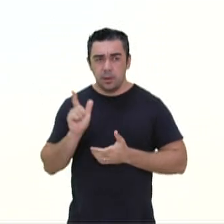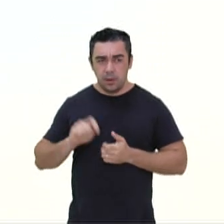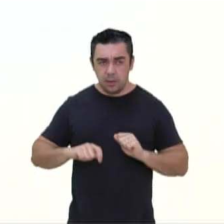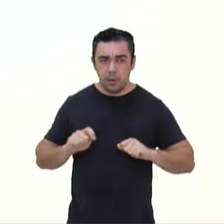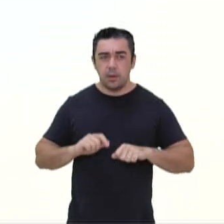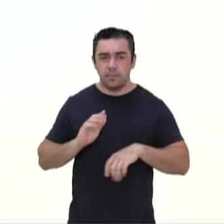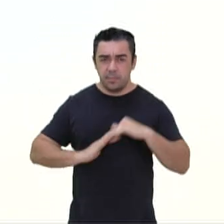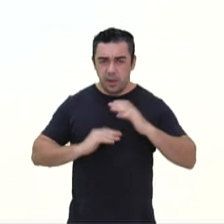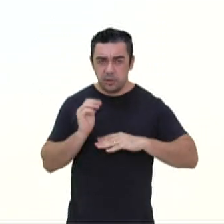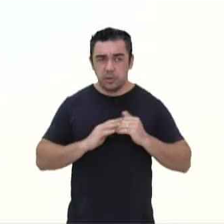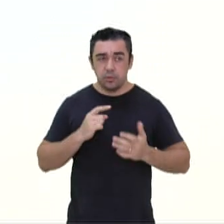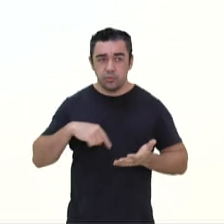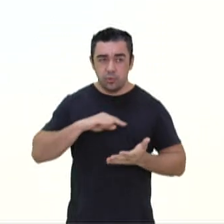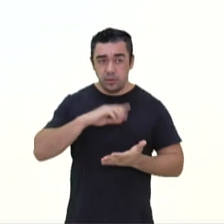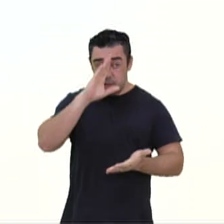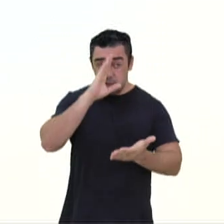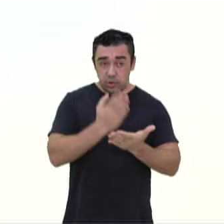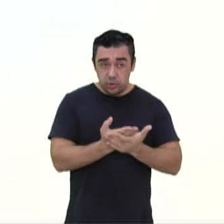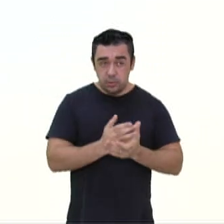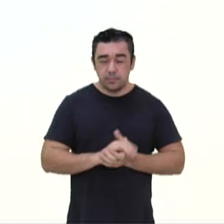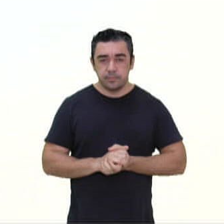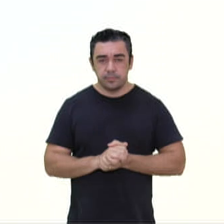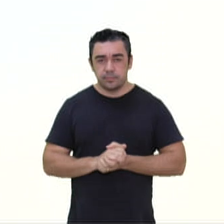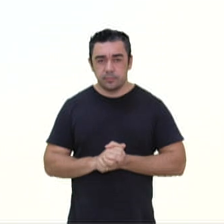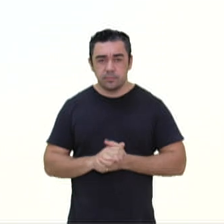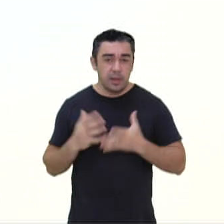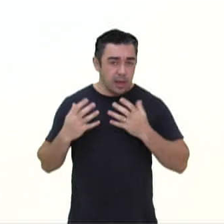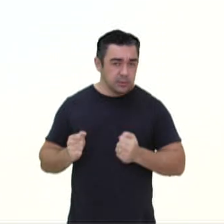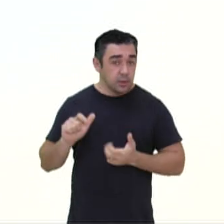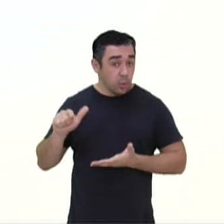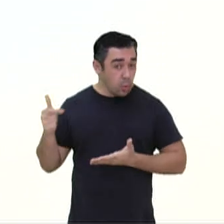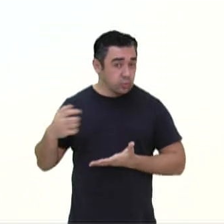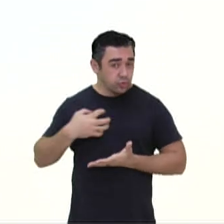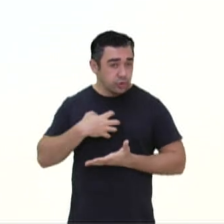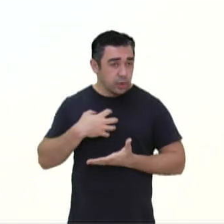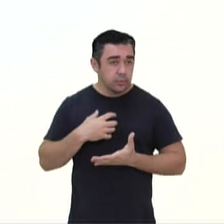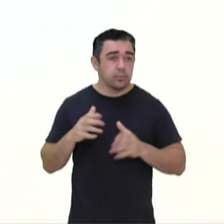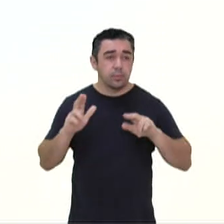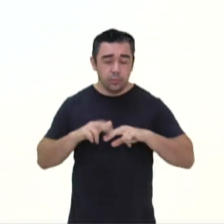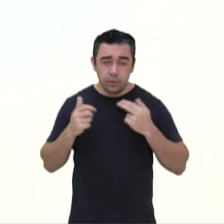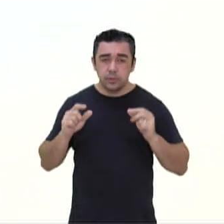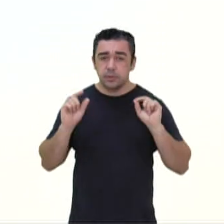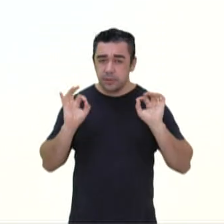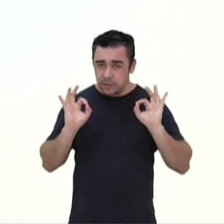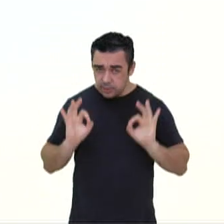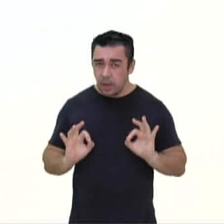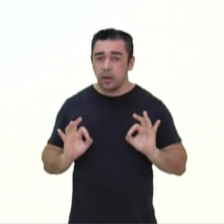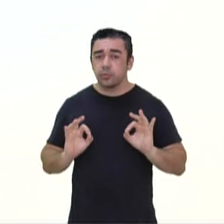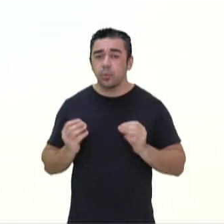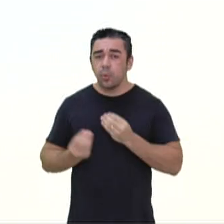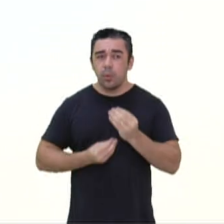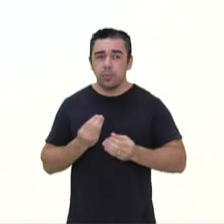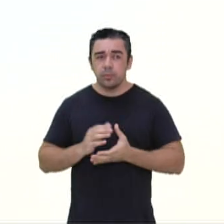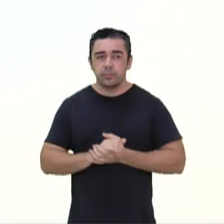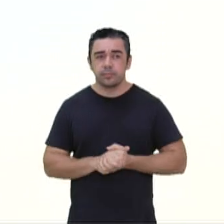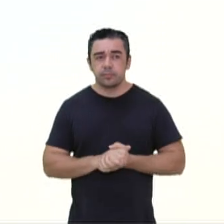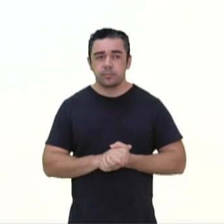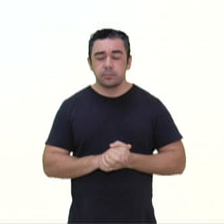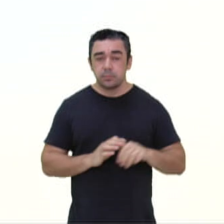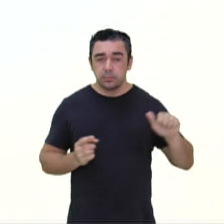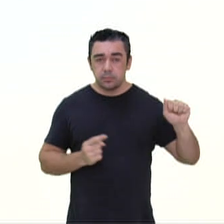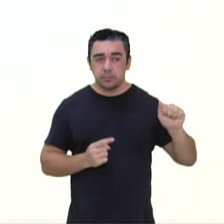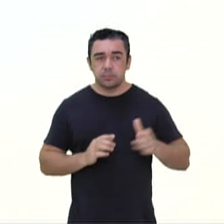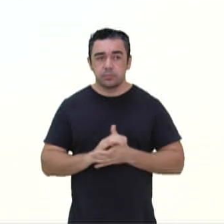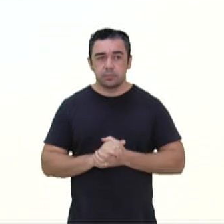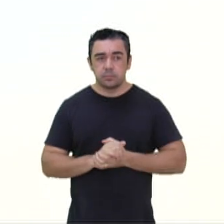prática aquilo que acreditamos, aceita outra regência. Portanto, também estaria correto. A,